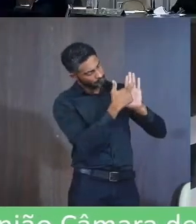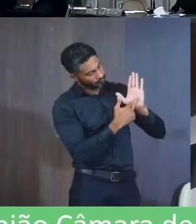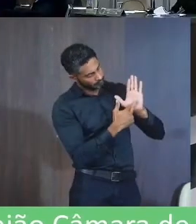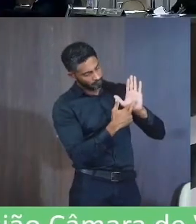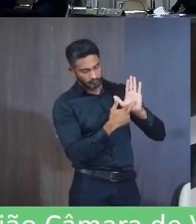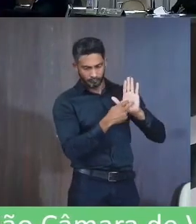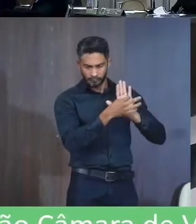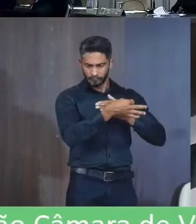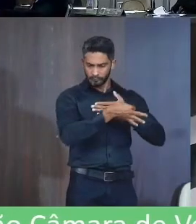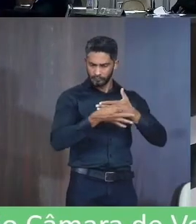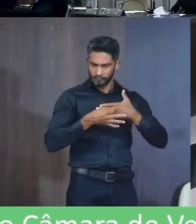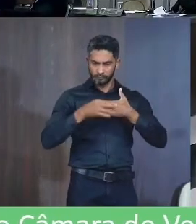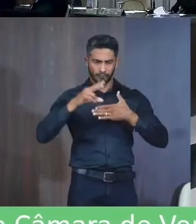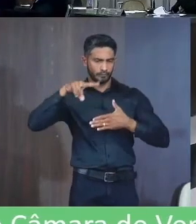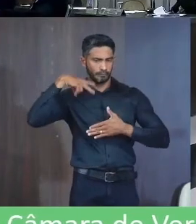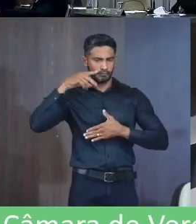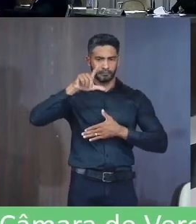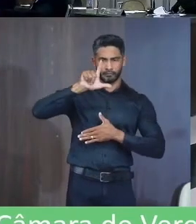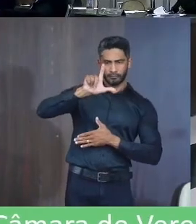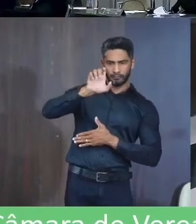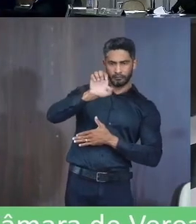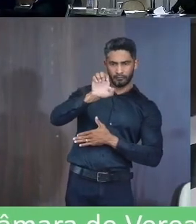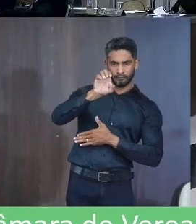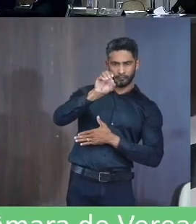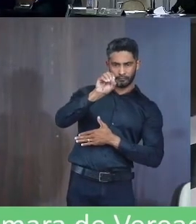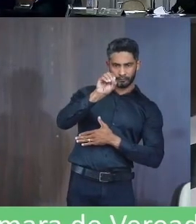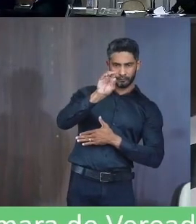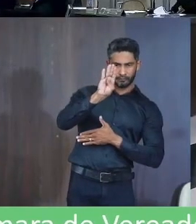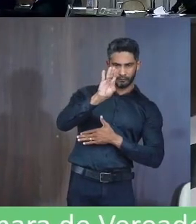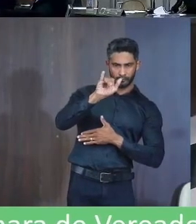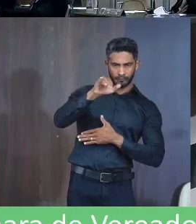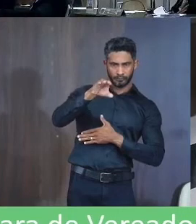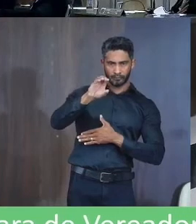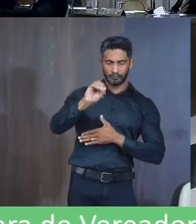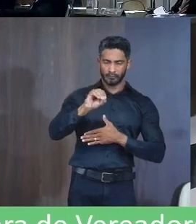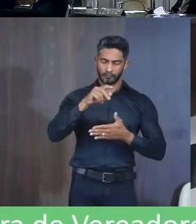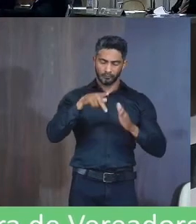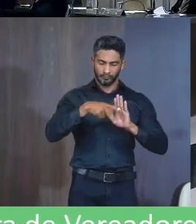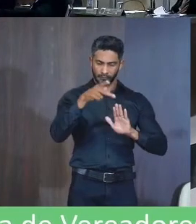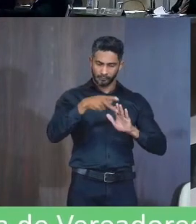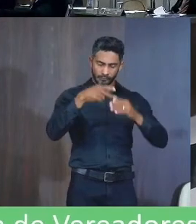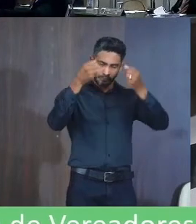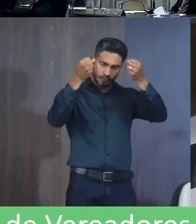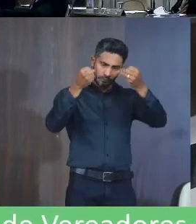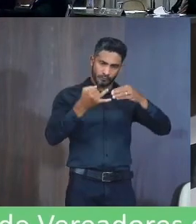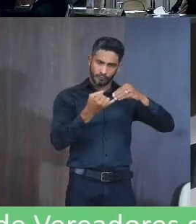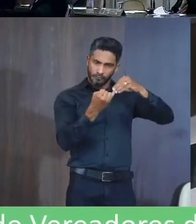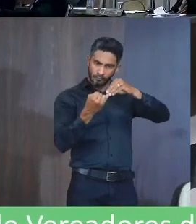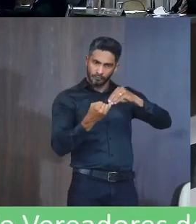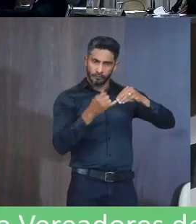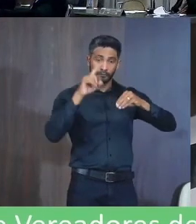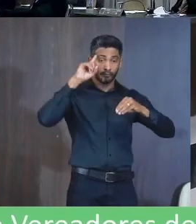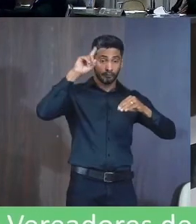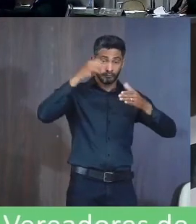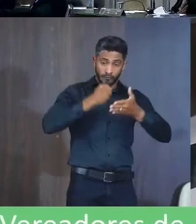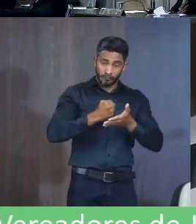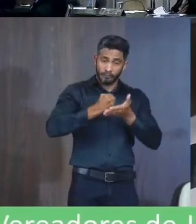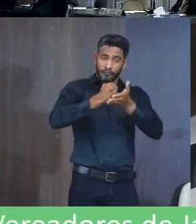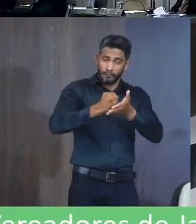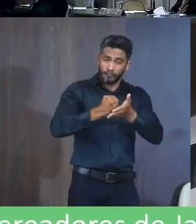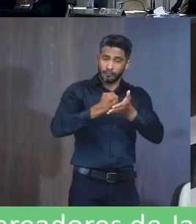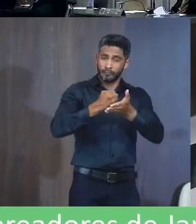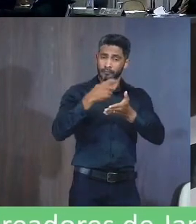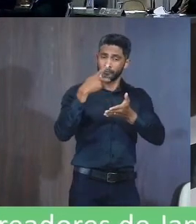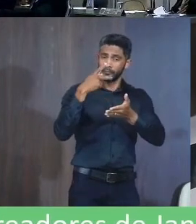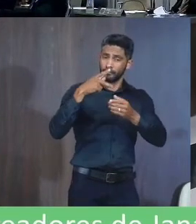De autoria Do vereador Leobino Antunes De bem O projeto de lei Citado Trata de instituição Do dia da superação No